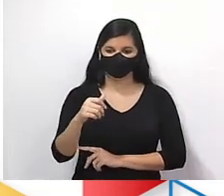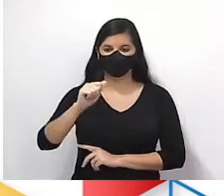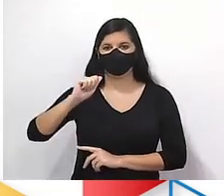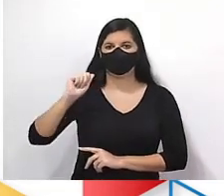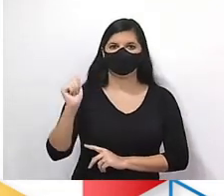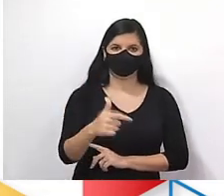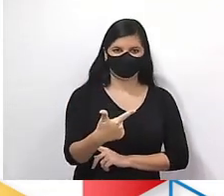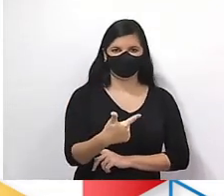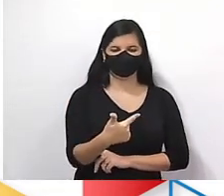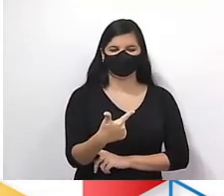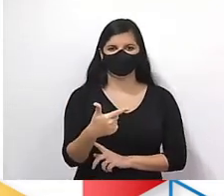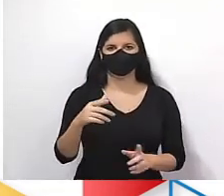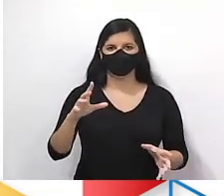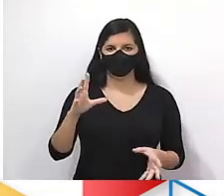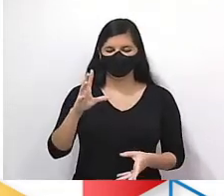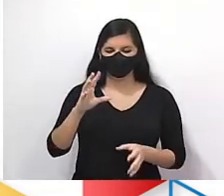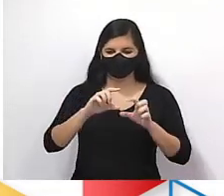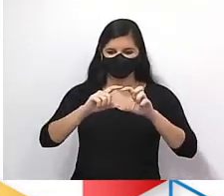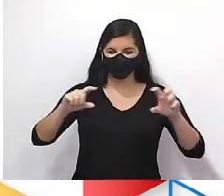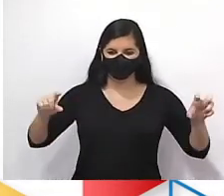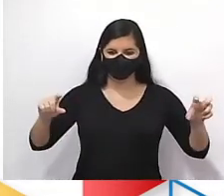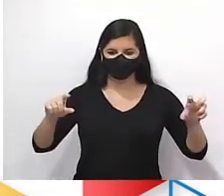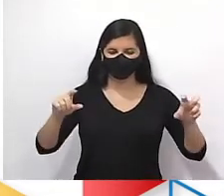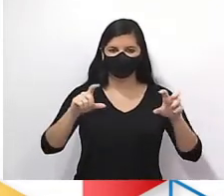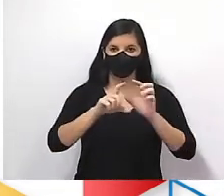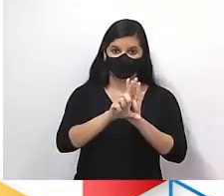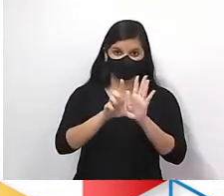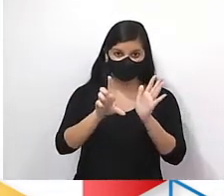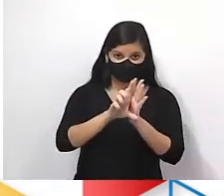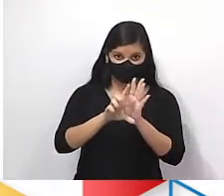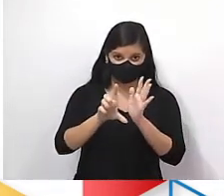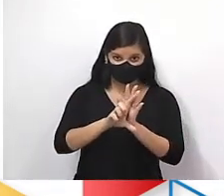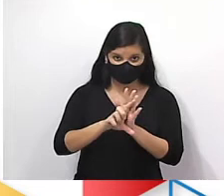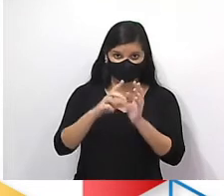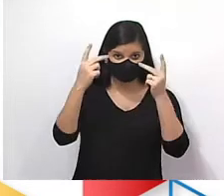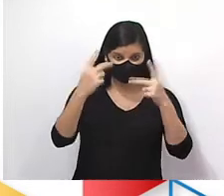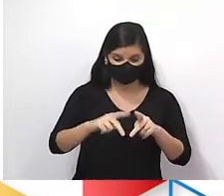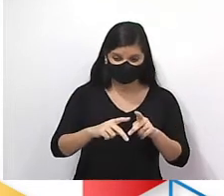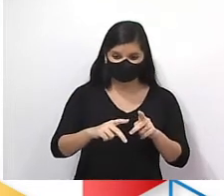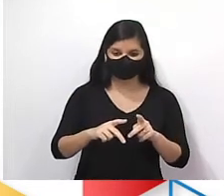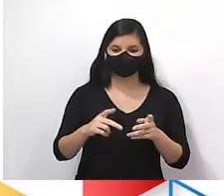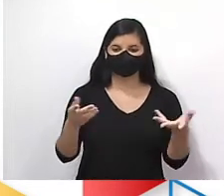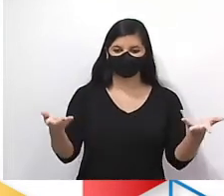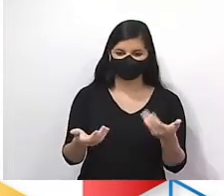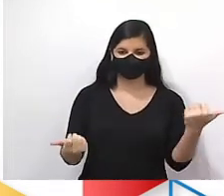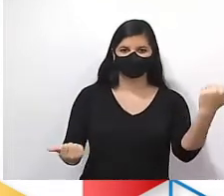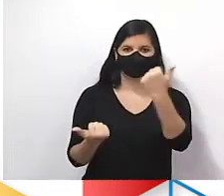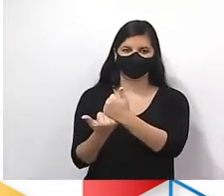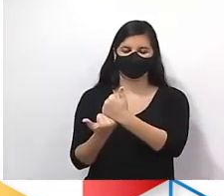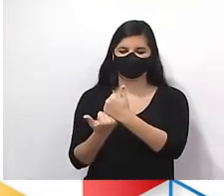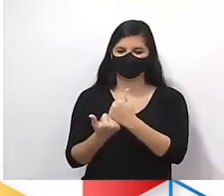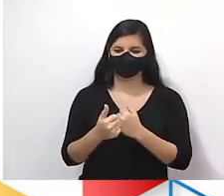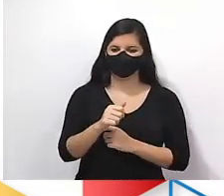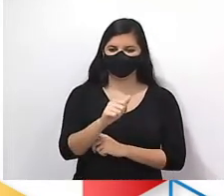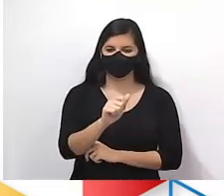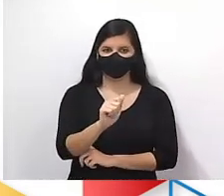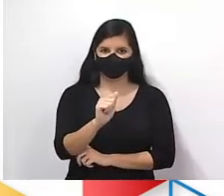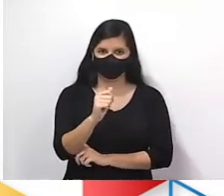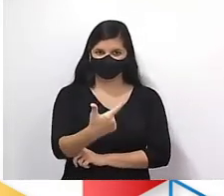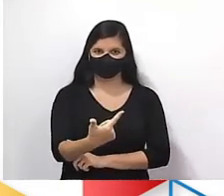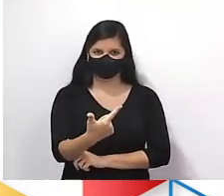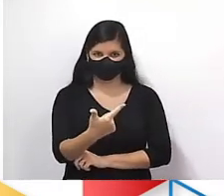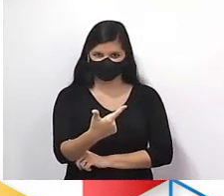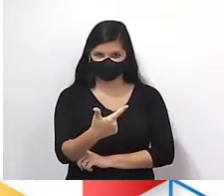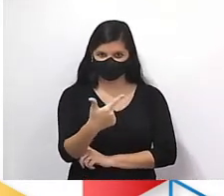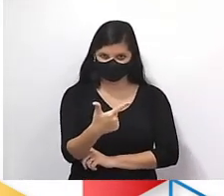a fórmula de recorrência é aí, a lei de formação. Então agora a gente vai pra ela, ó. O A2, quer dizer,